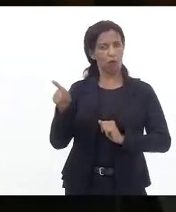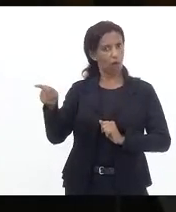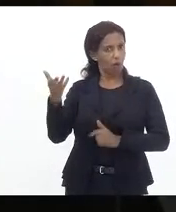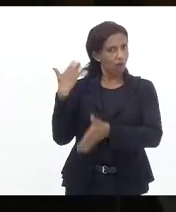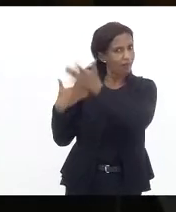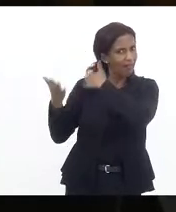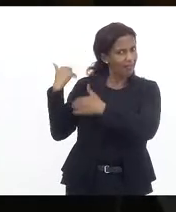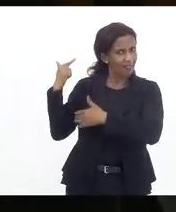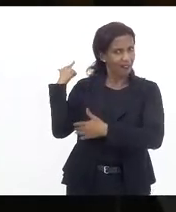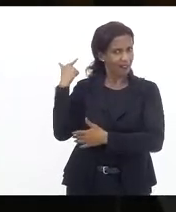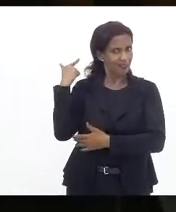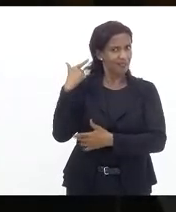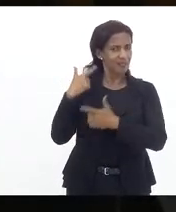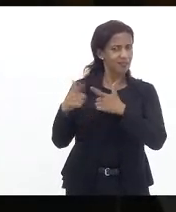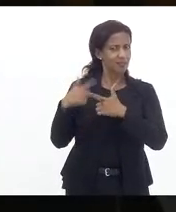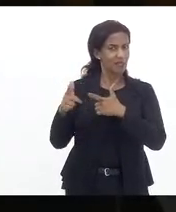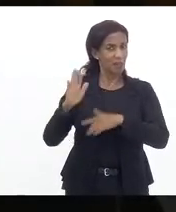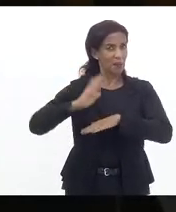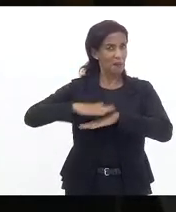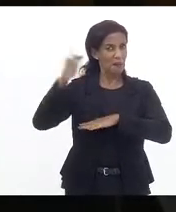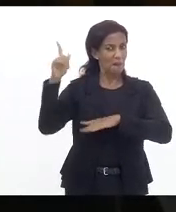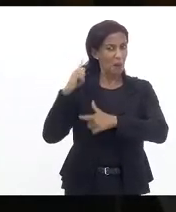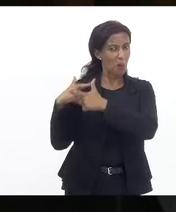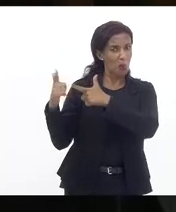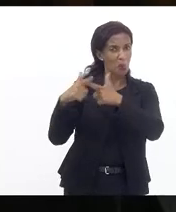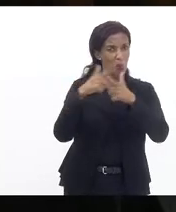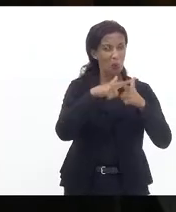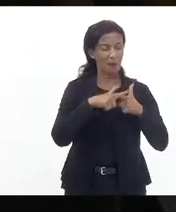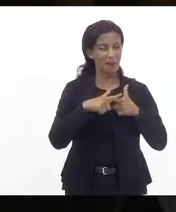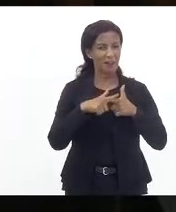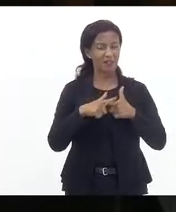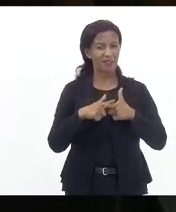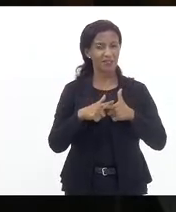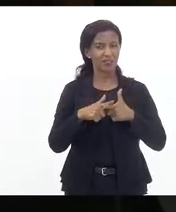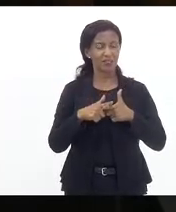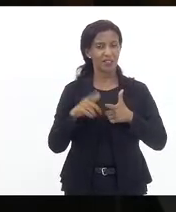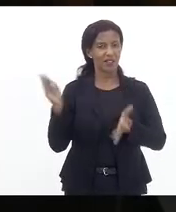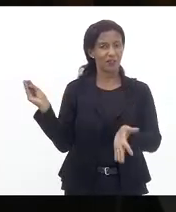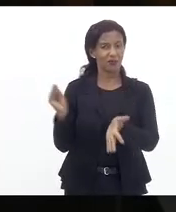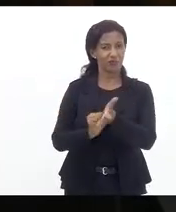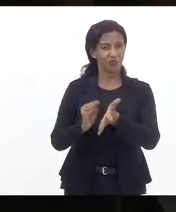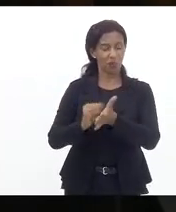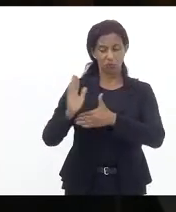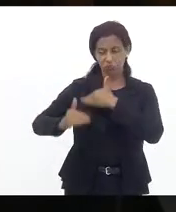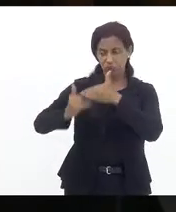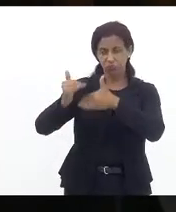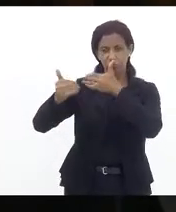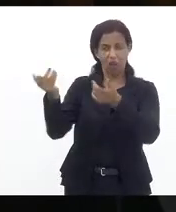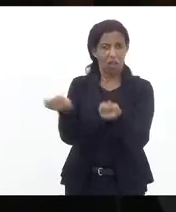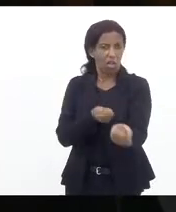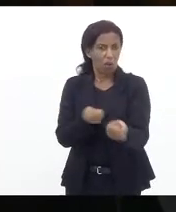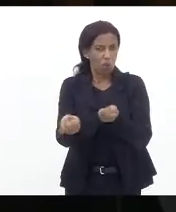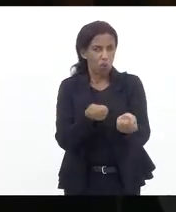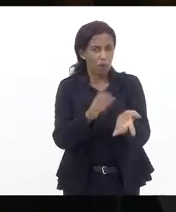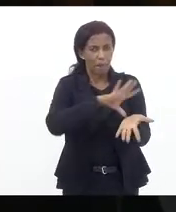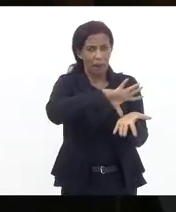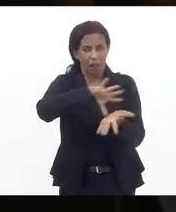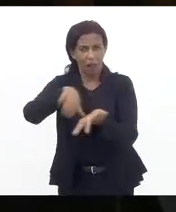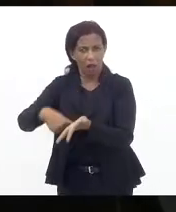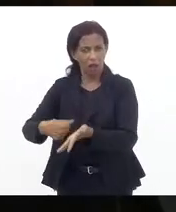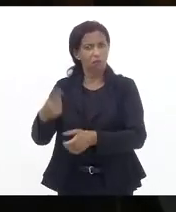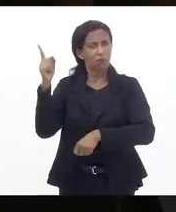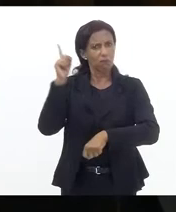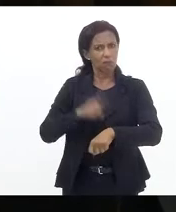naquele momento as maiores fragilidades com o nosso desenvolvimento com a nossa economia aconteceram naquele